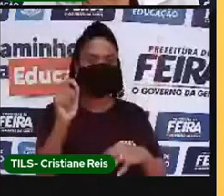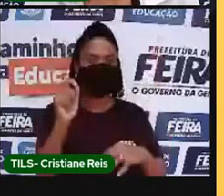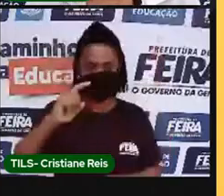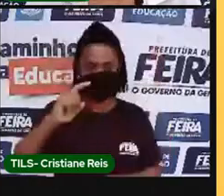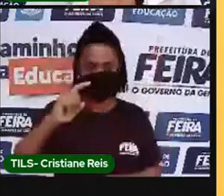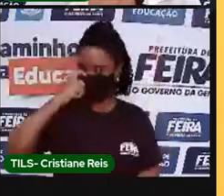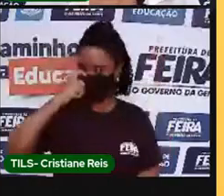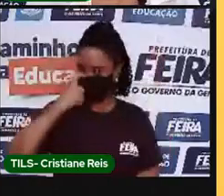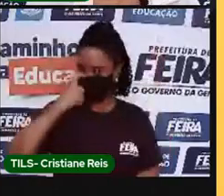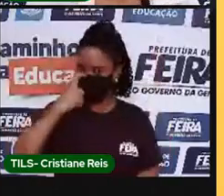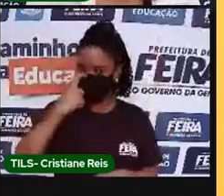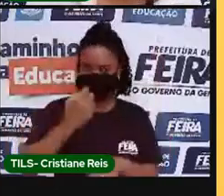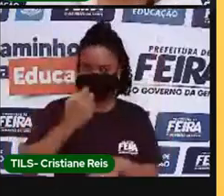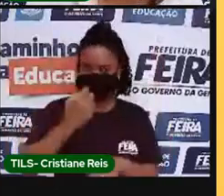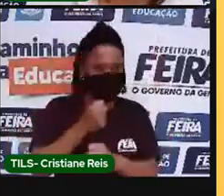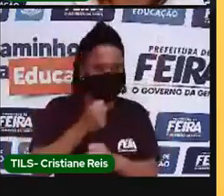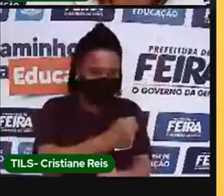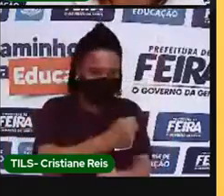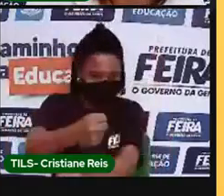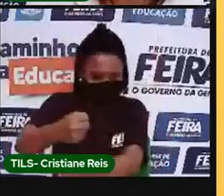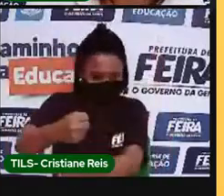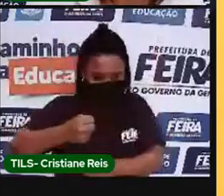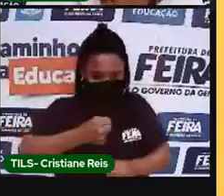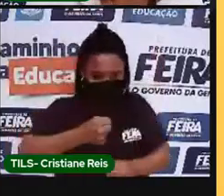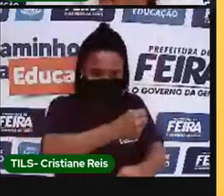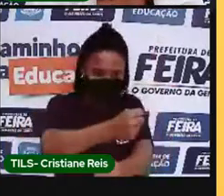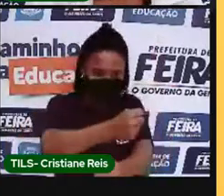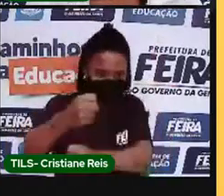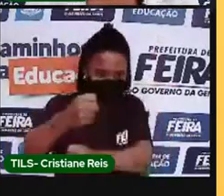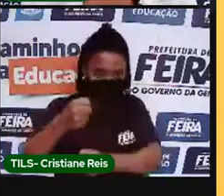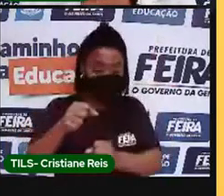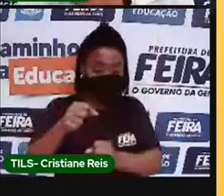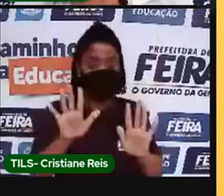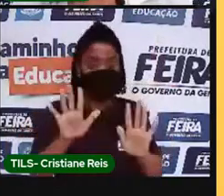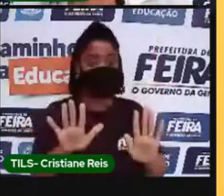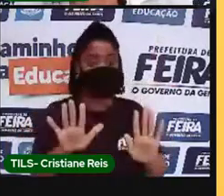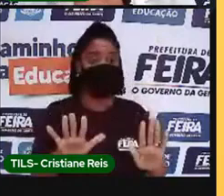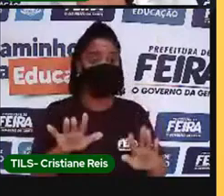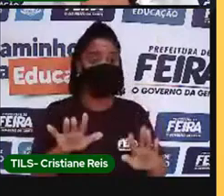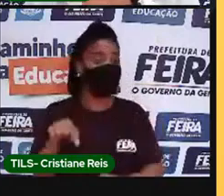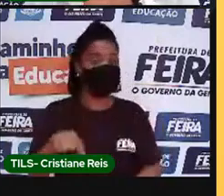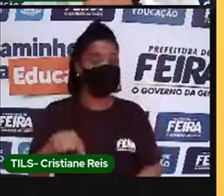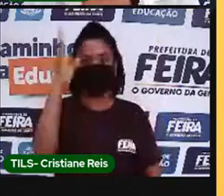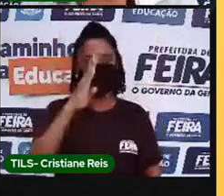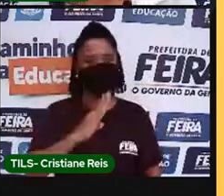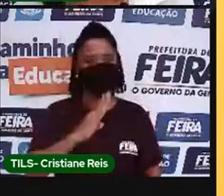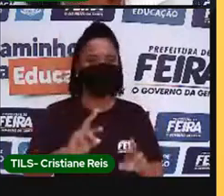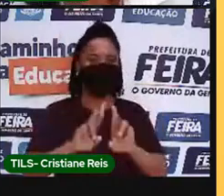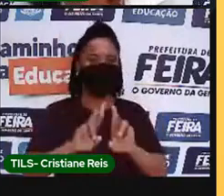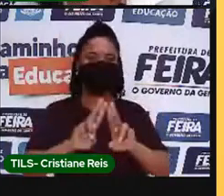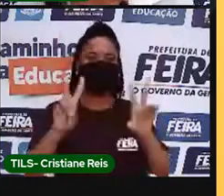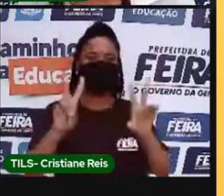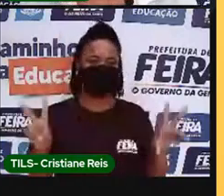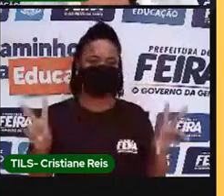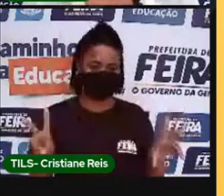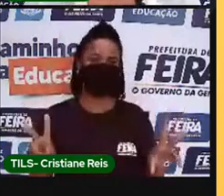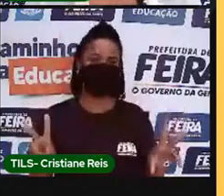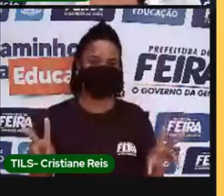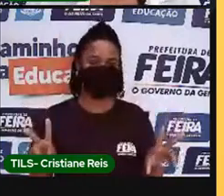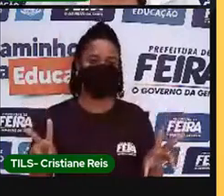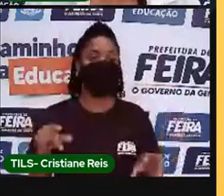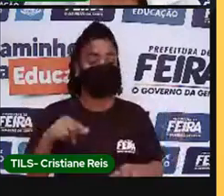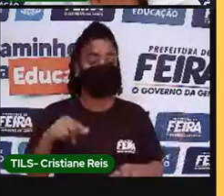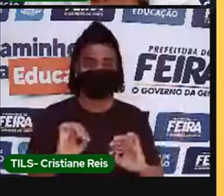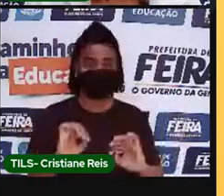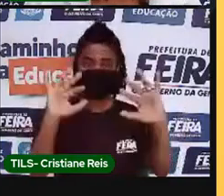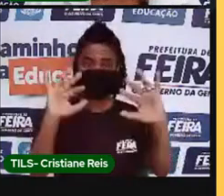Brasil é totalmente diferente. O Halloween é um feriado que veio da Irlanda e é